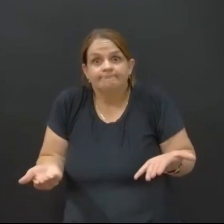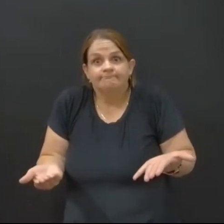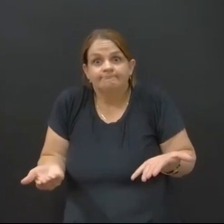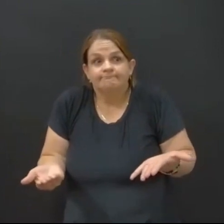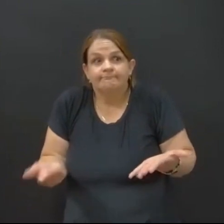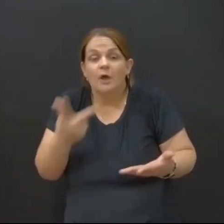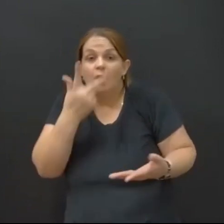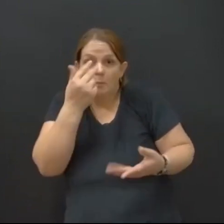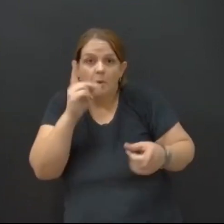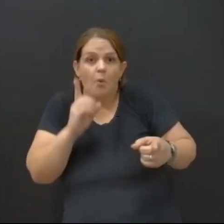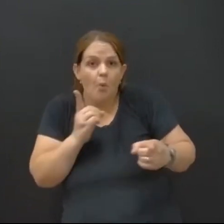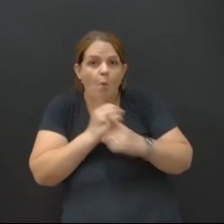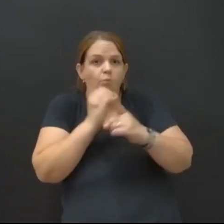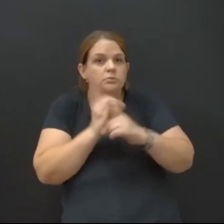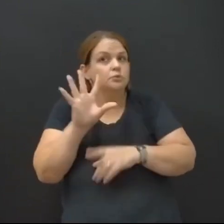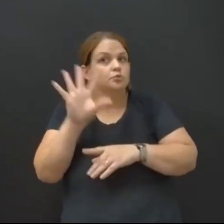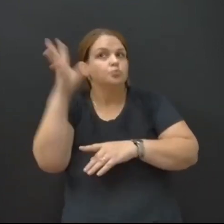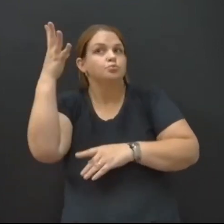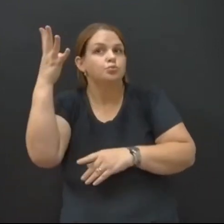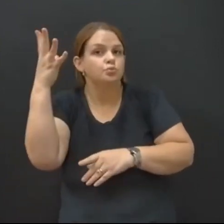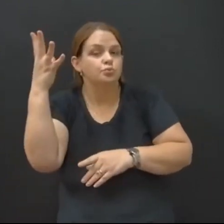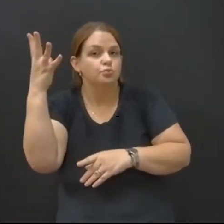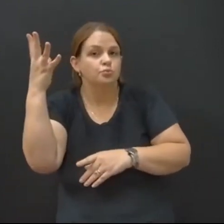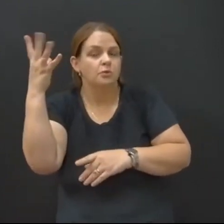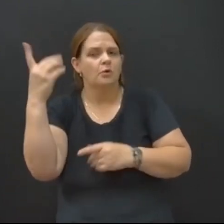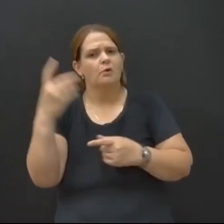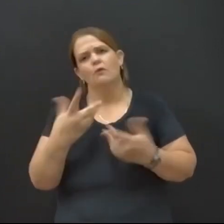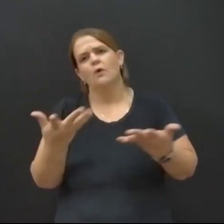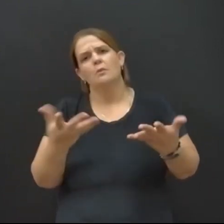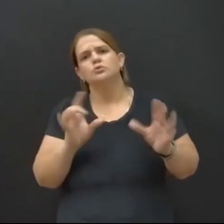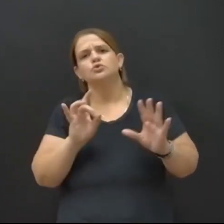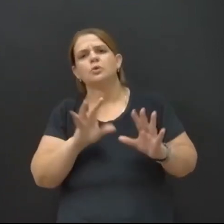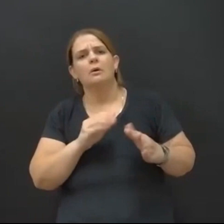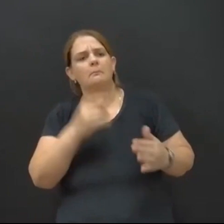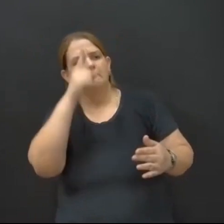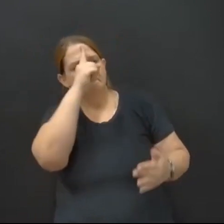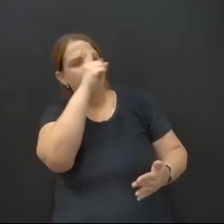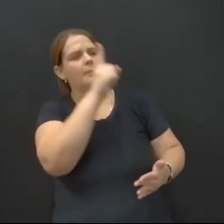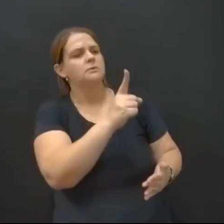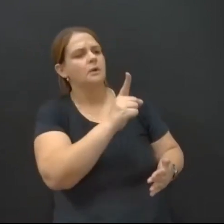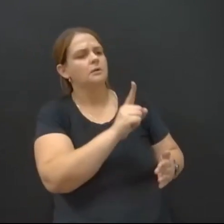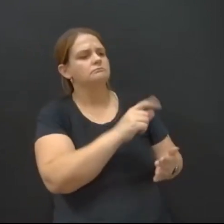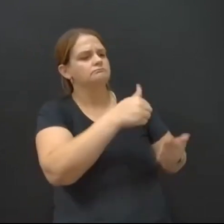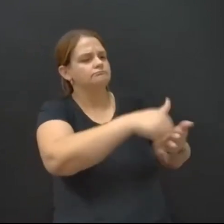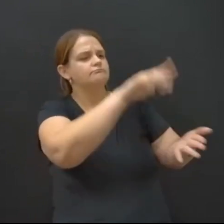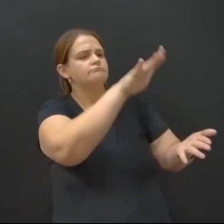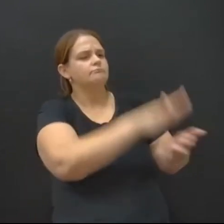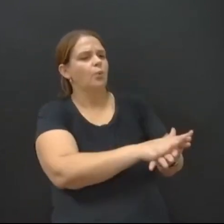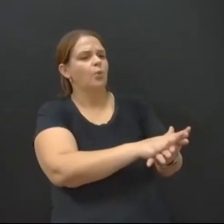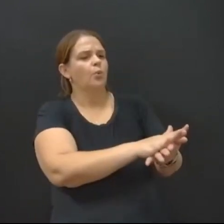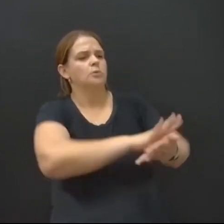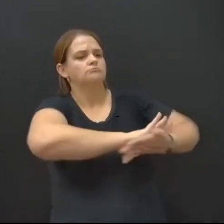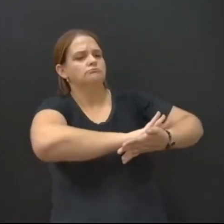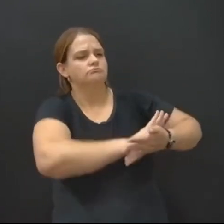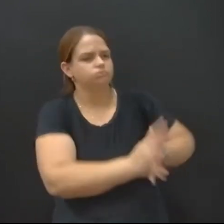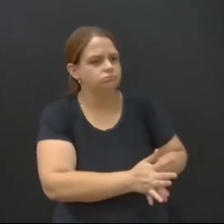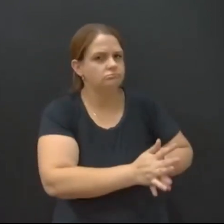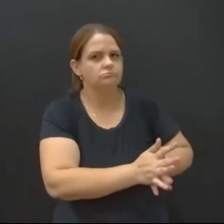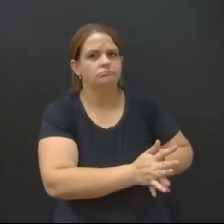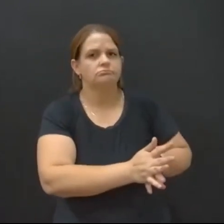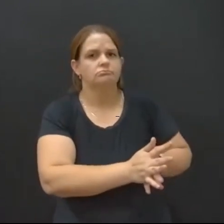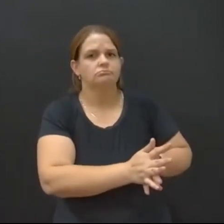Vamos achar uma solução, ou vamos simplesmente mandar penalizar, desmanchar?